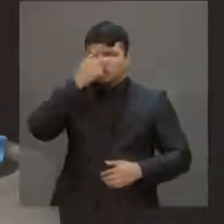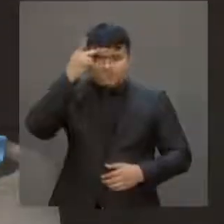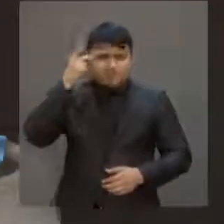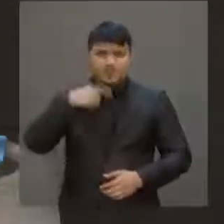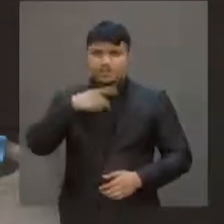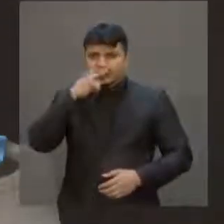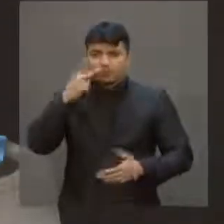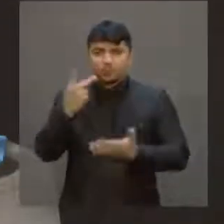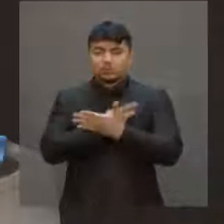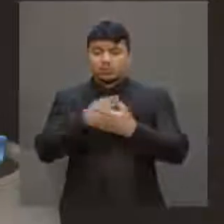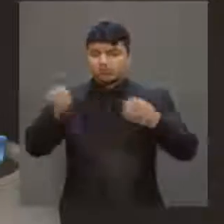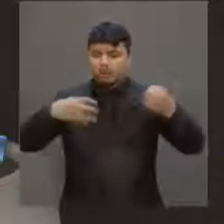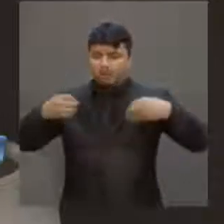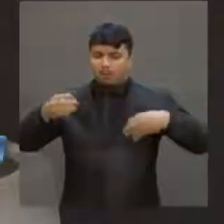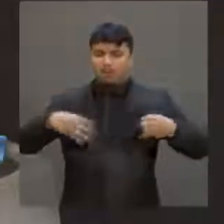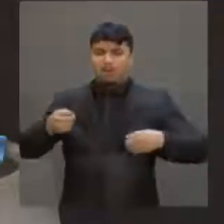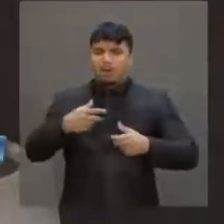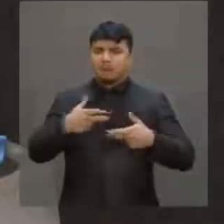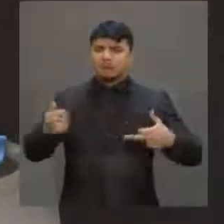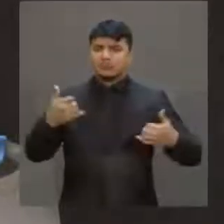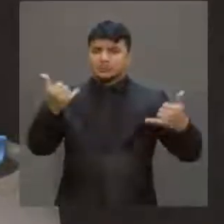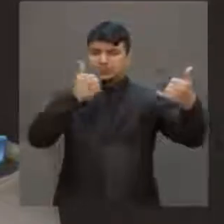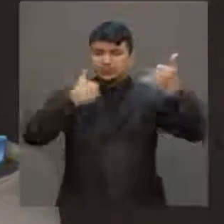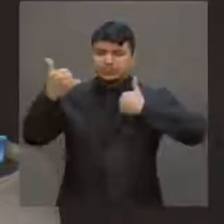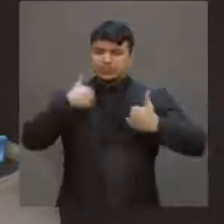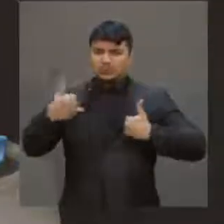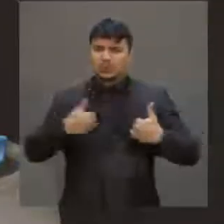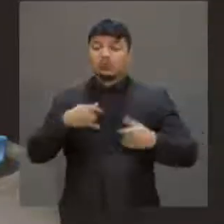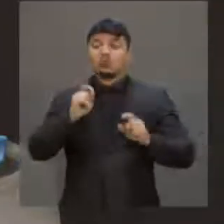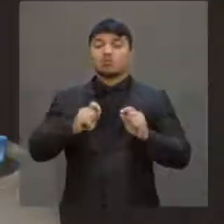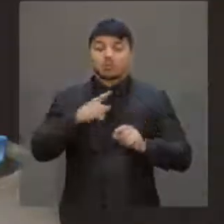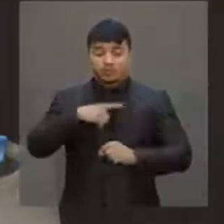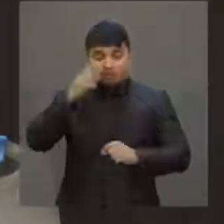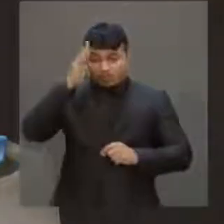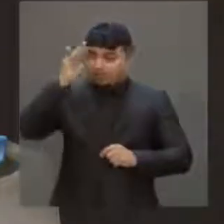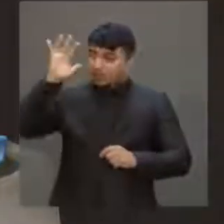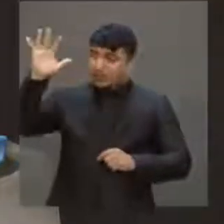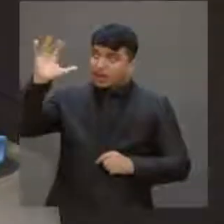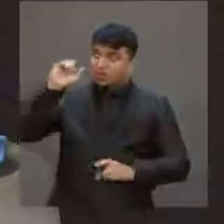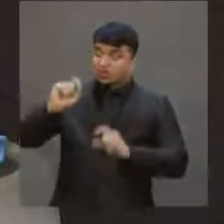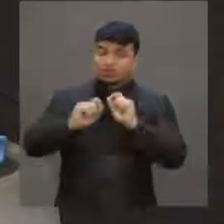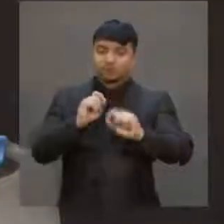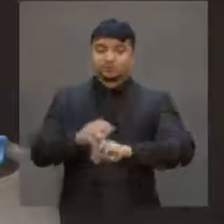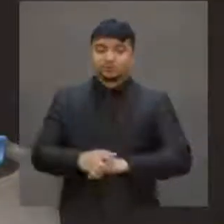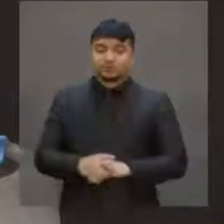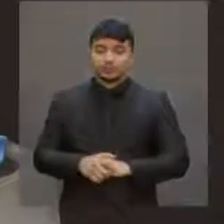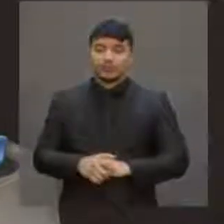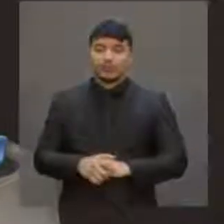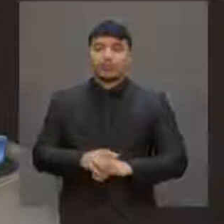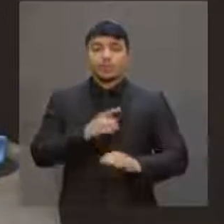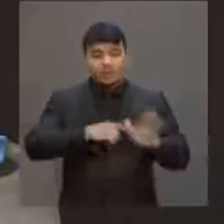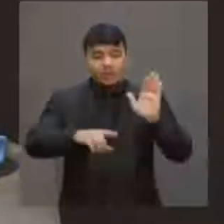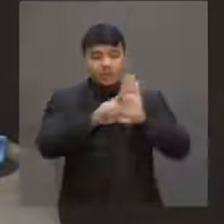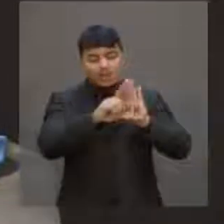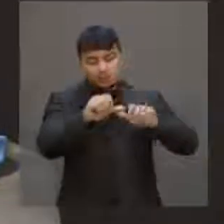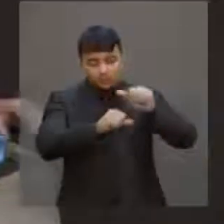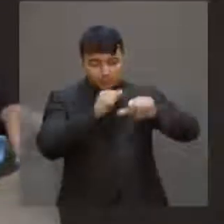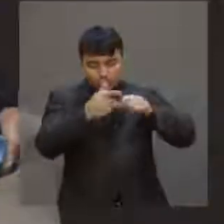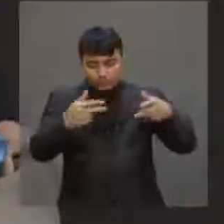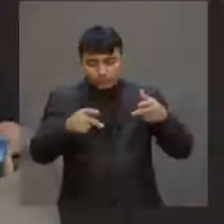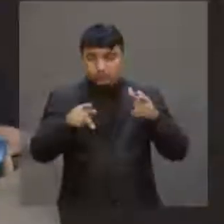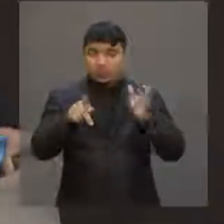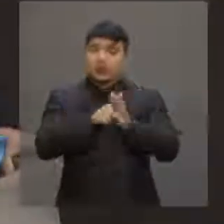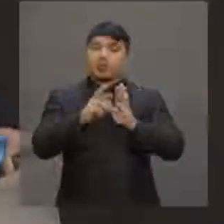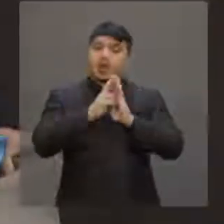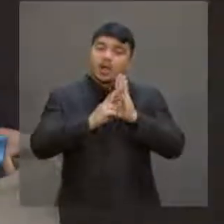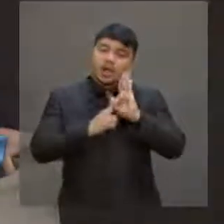foi bombardeado há dois anos atrás com a seguinte fantasia, e era uma fantasia, que a reforma trabalhista iria criar 3 milhões